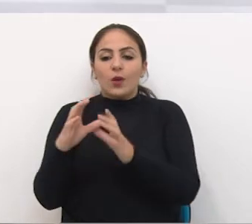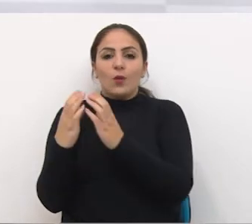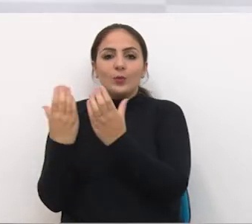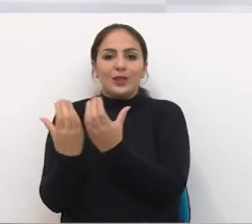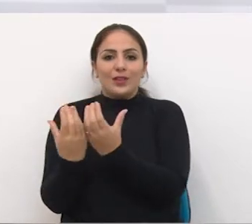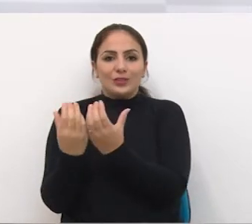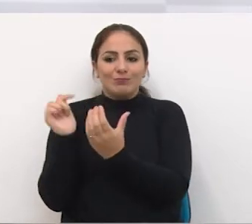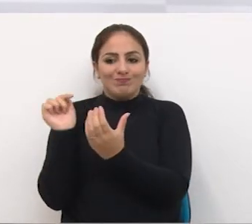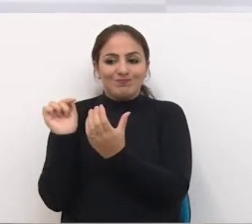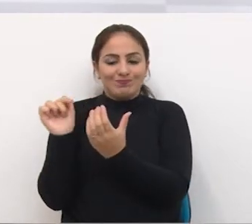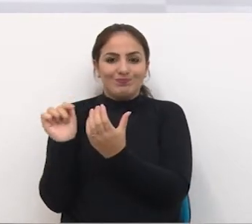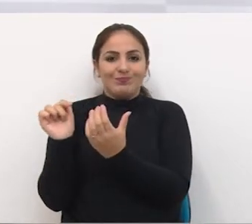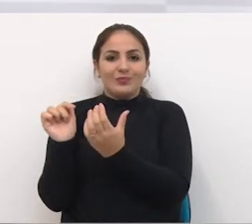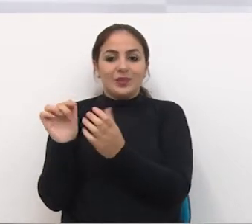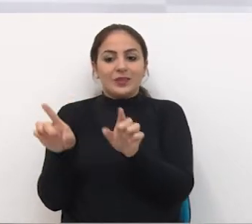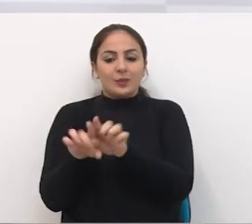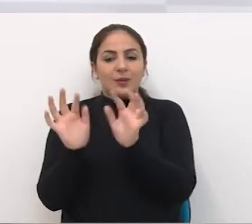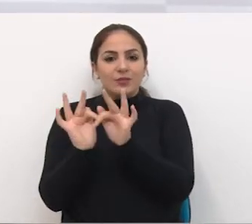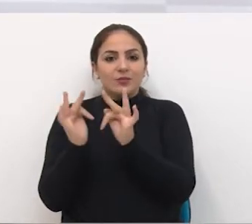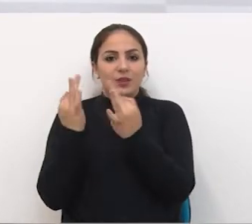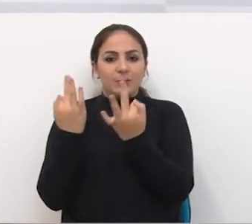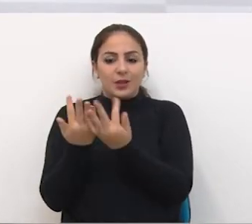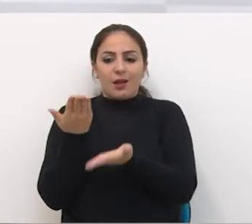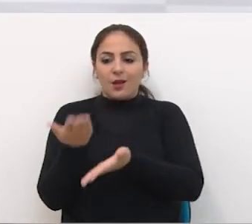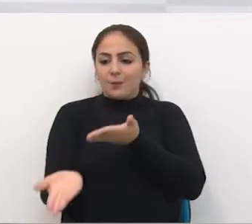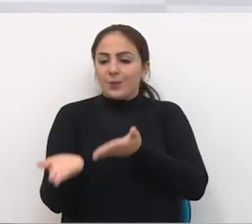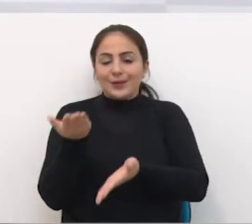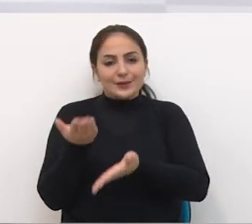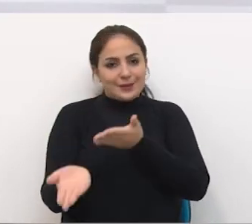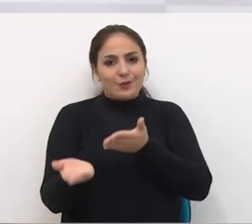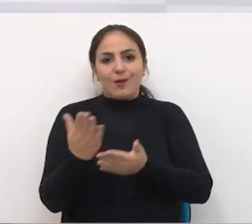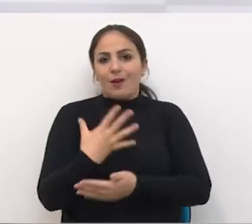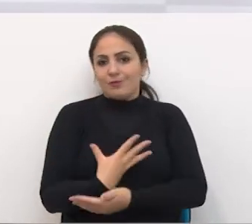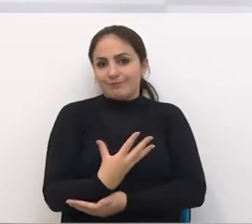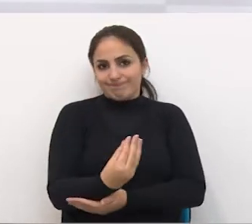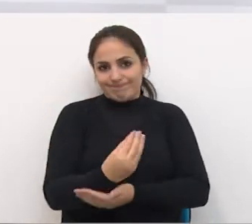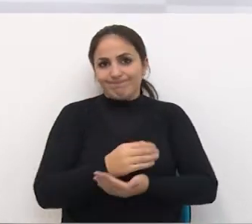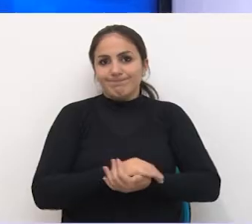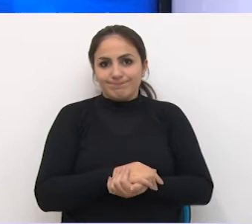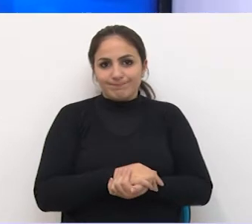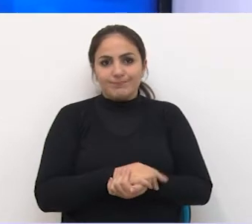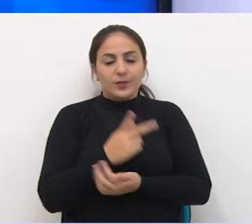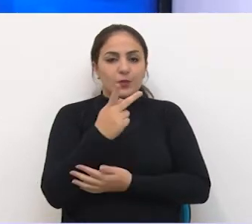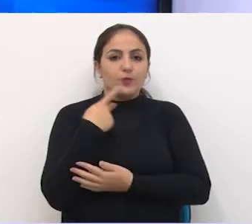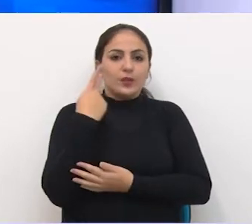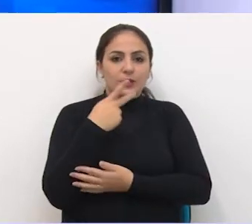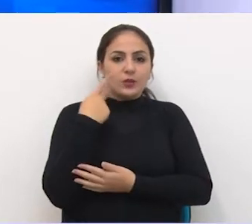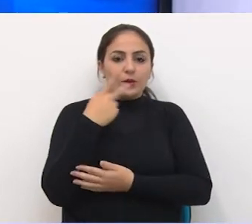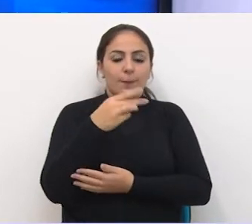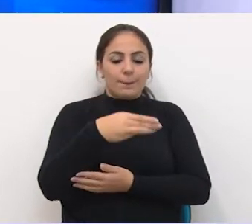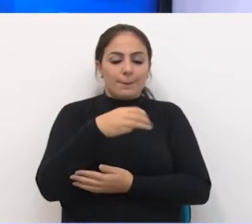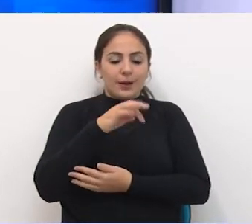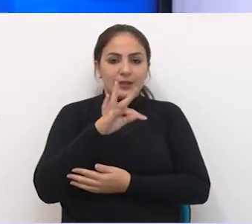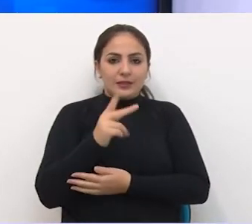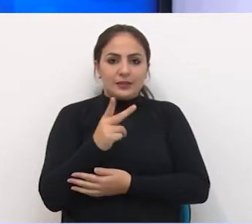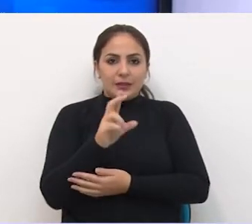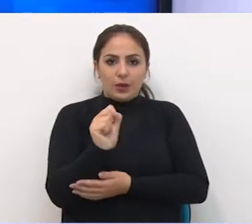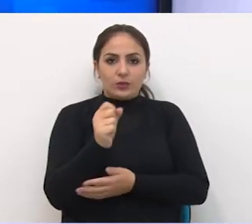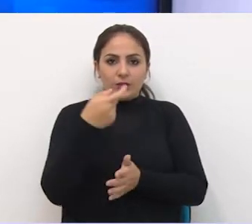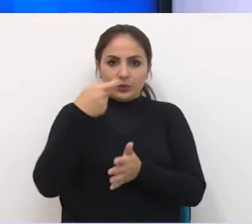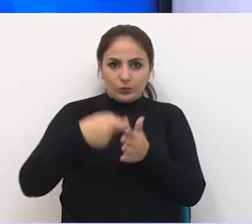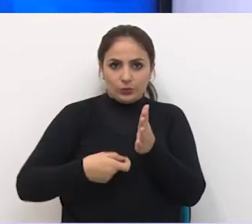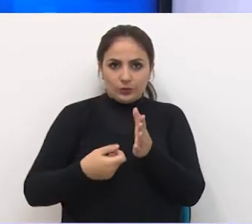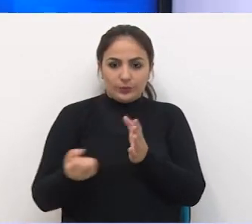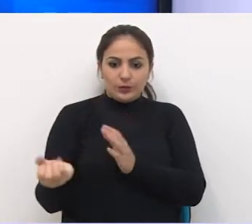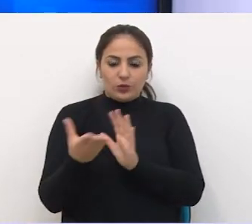A essa comunidade E também A essa família Que perdeu A sua filha O vereador Matheus Vesp É o autor De